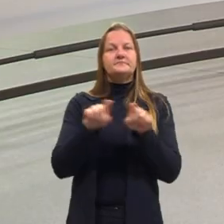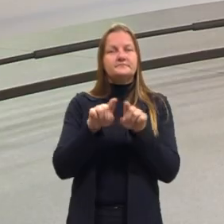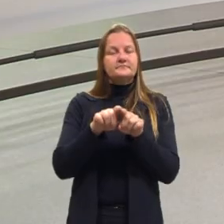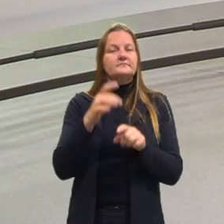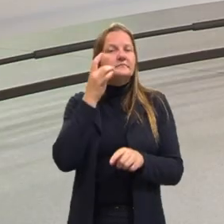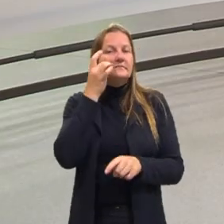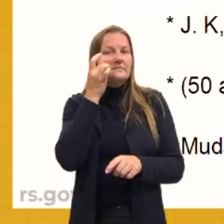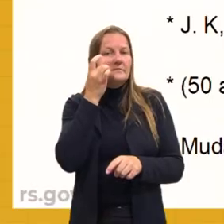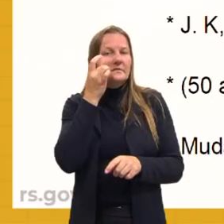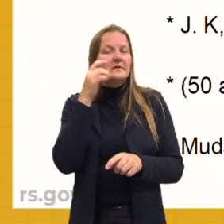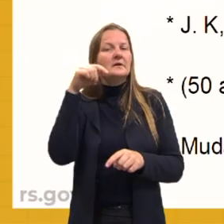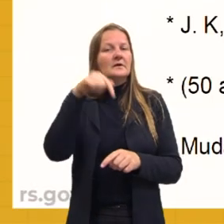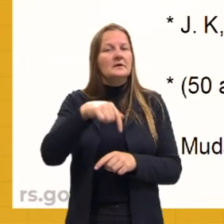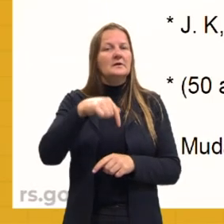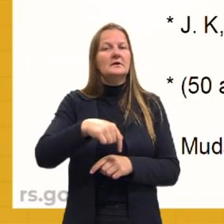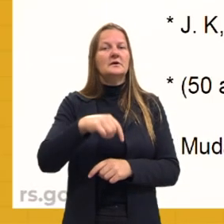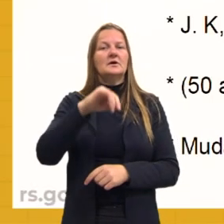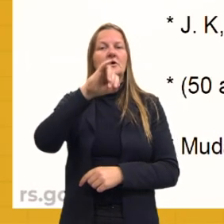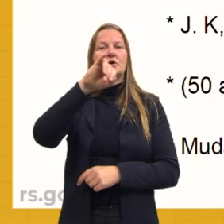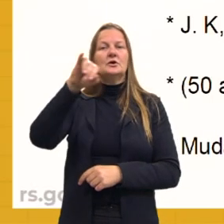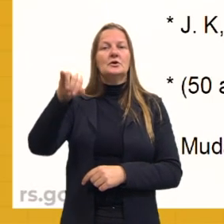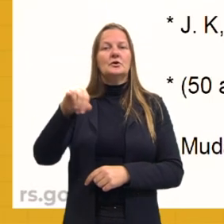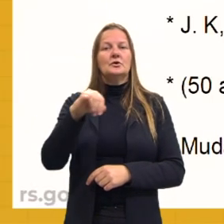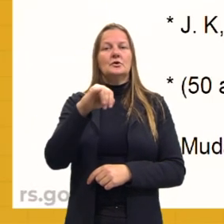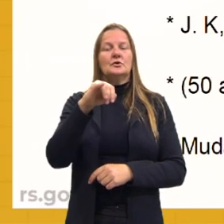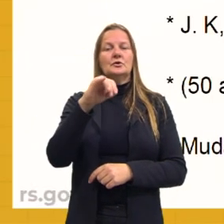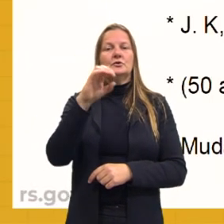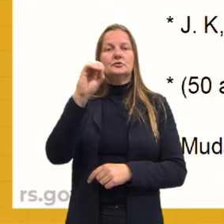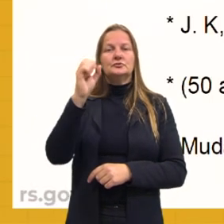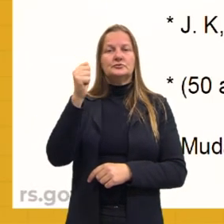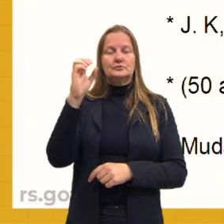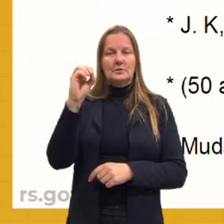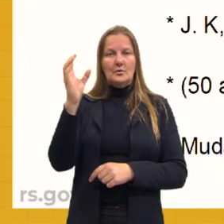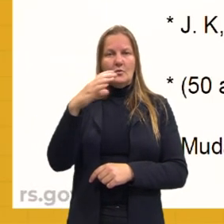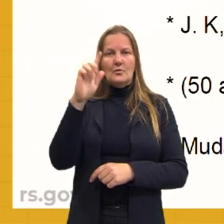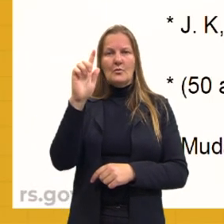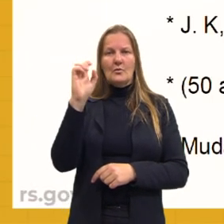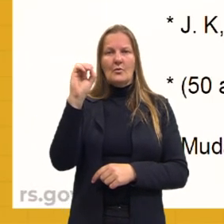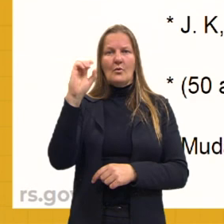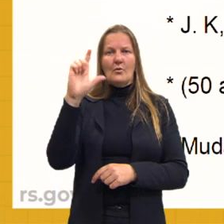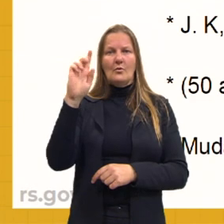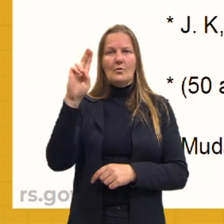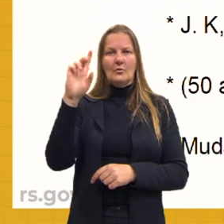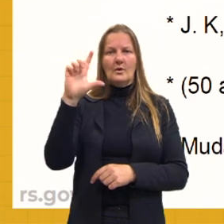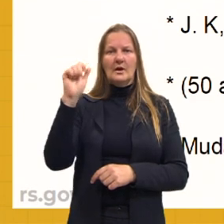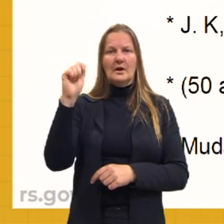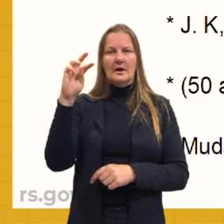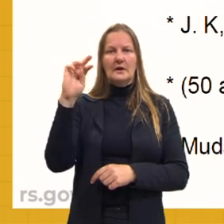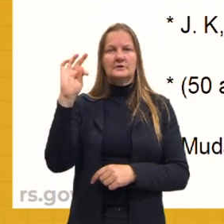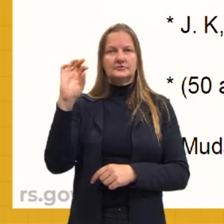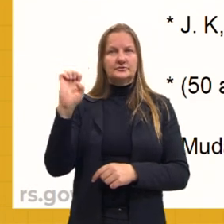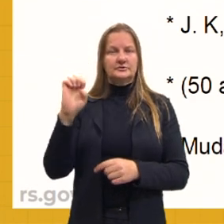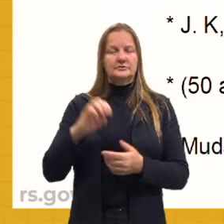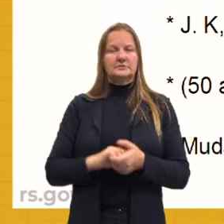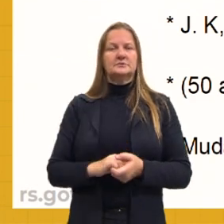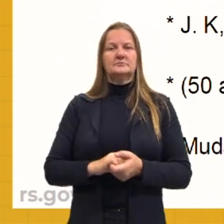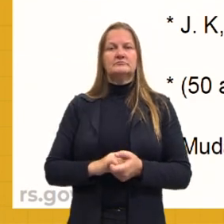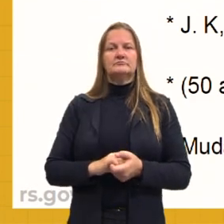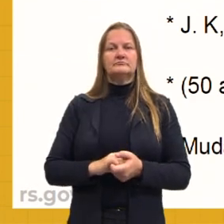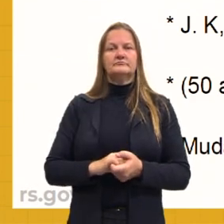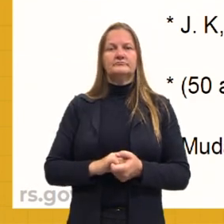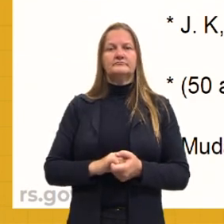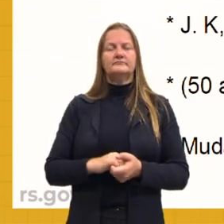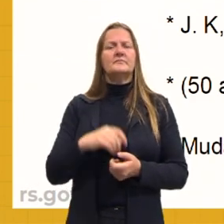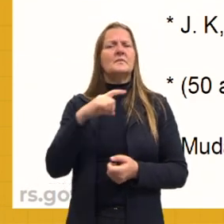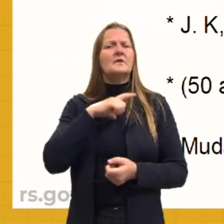aqui do período do João Goulart, de 61 a 64. O João Goulart vai realizar as suas reformas de